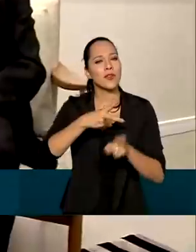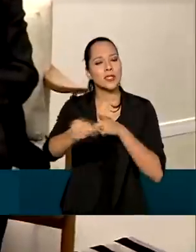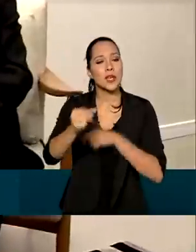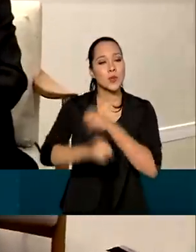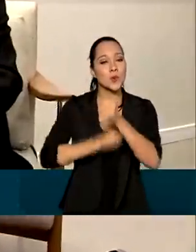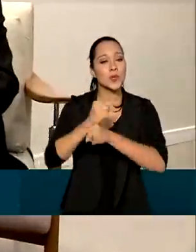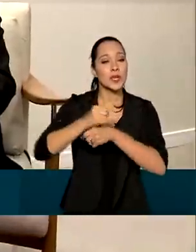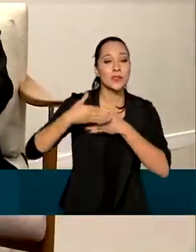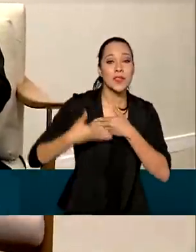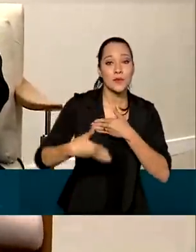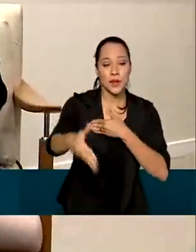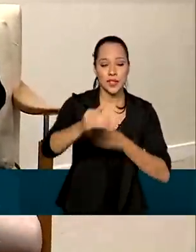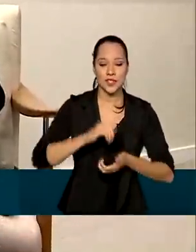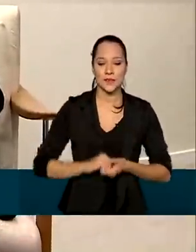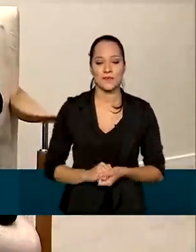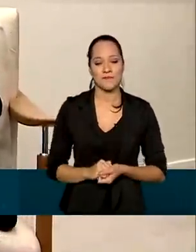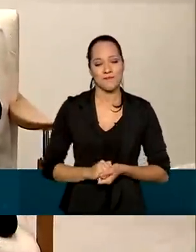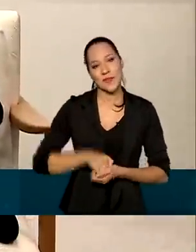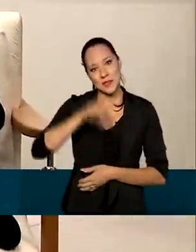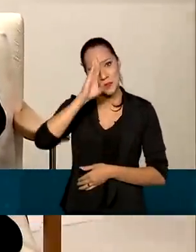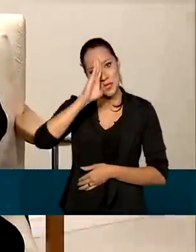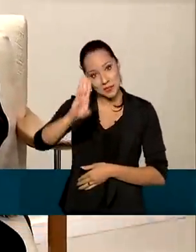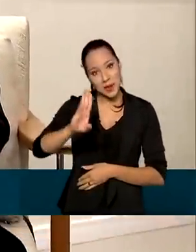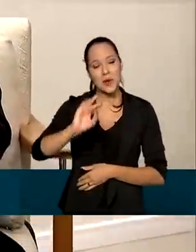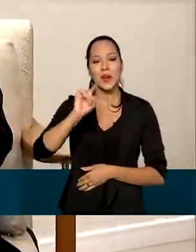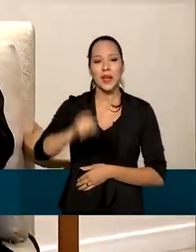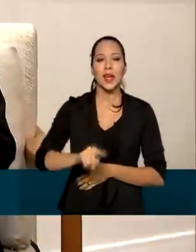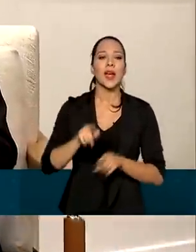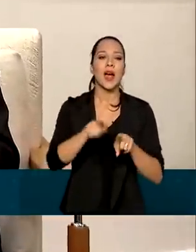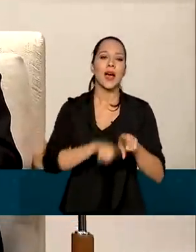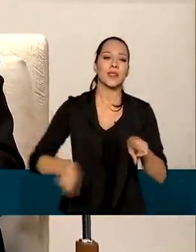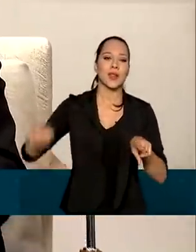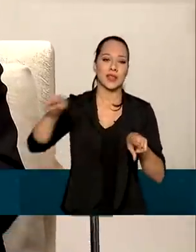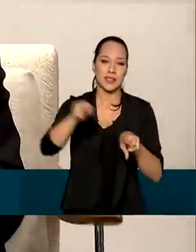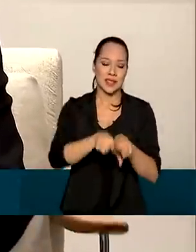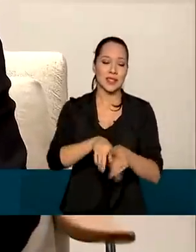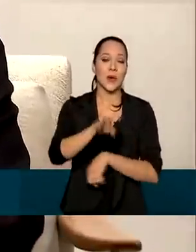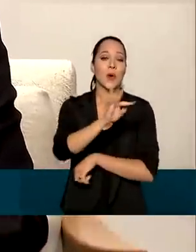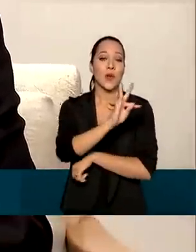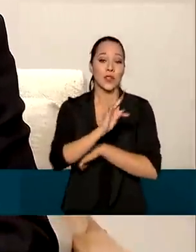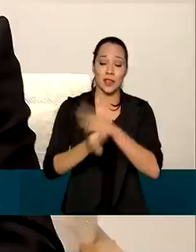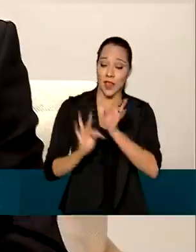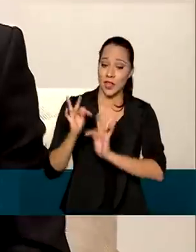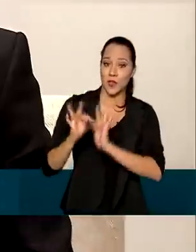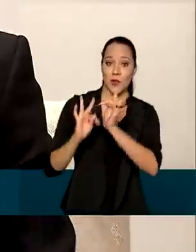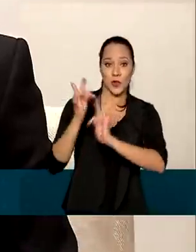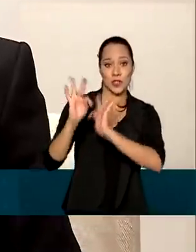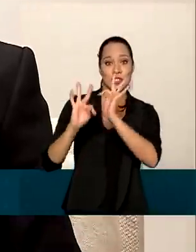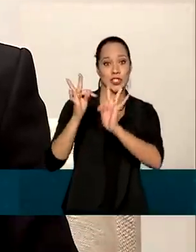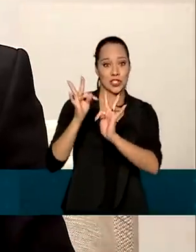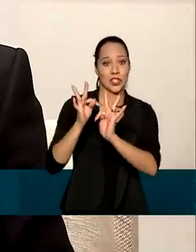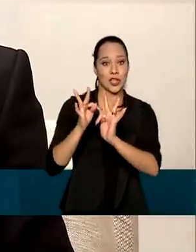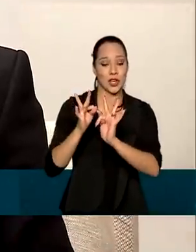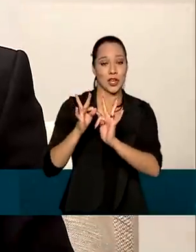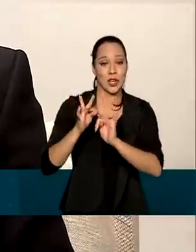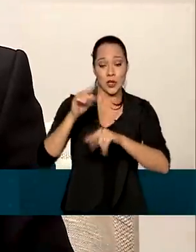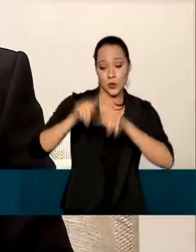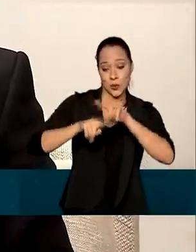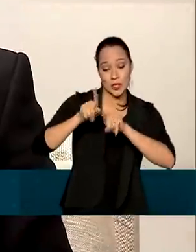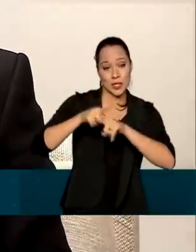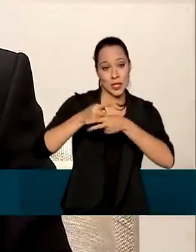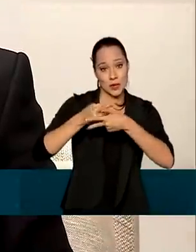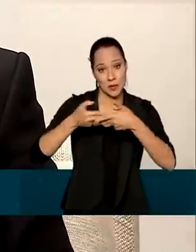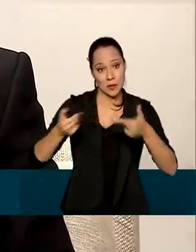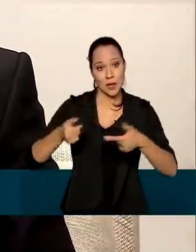próximos anos? A prioridade seria justamente a atualização tecnológica dos equipamentos da